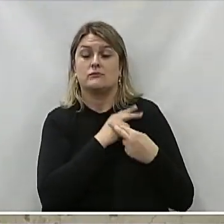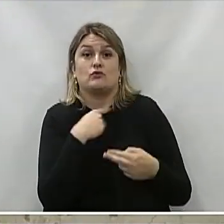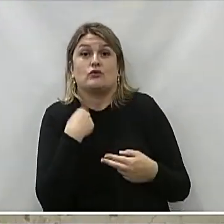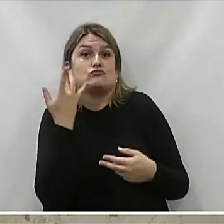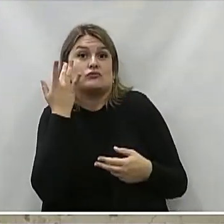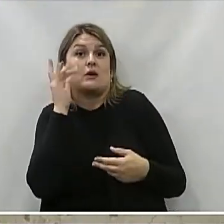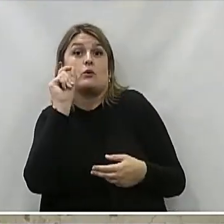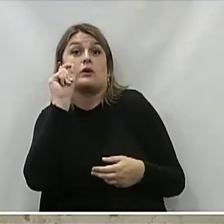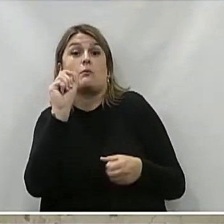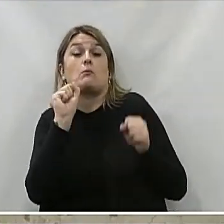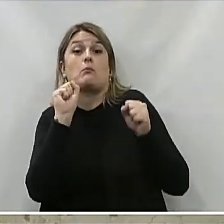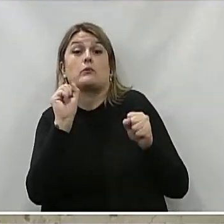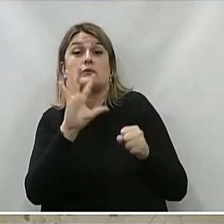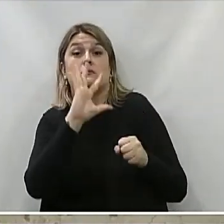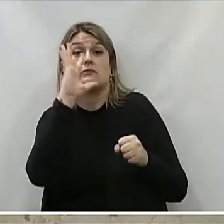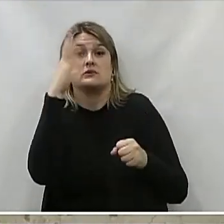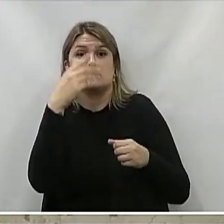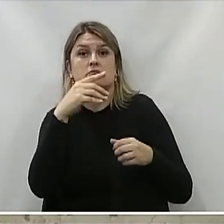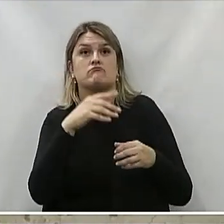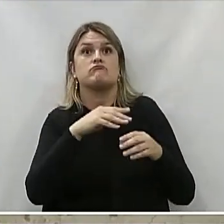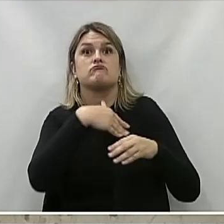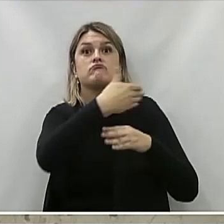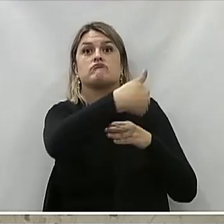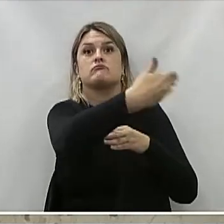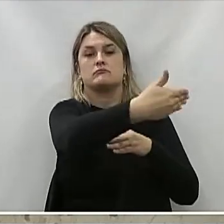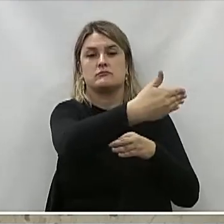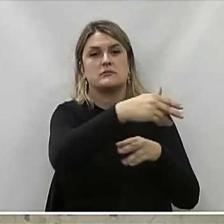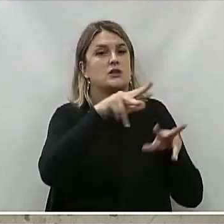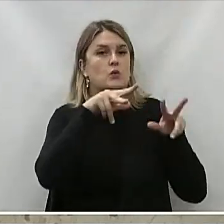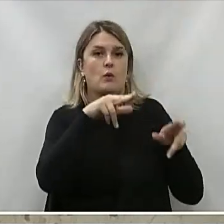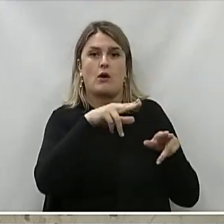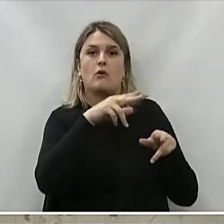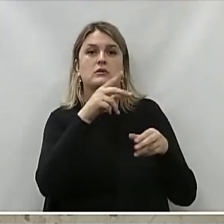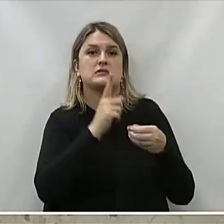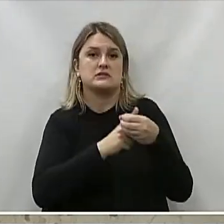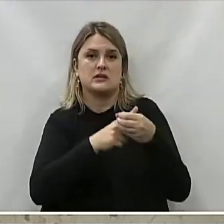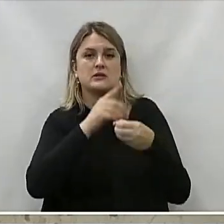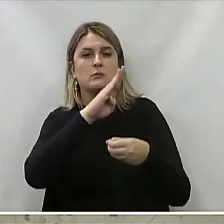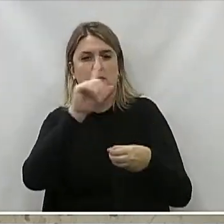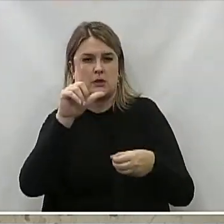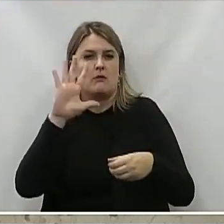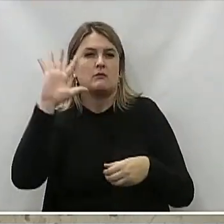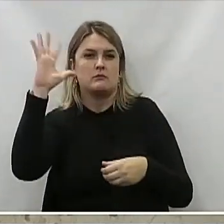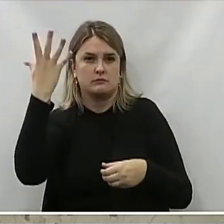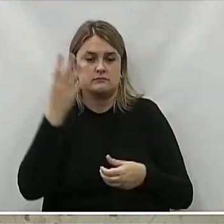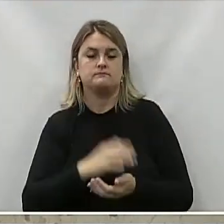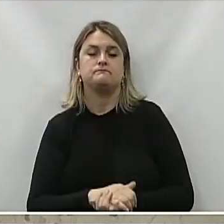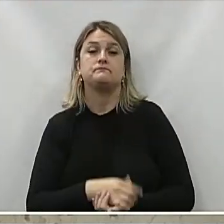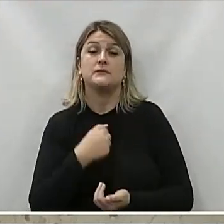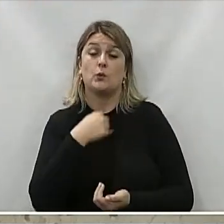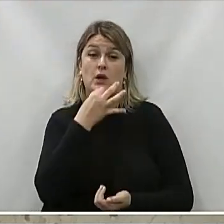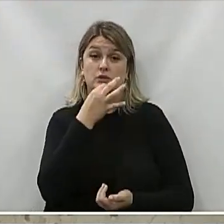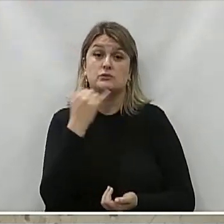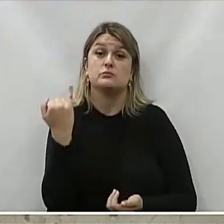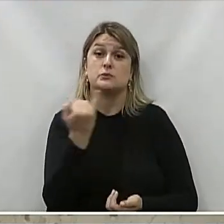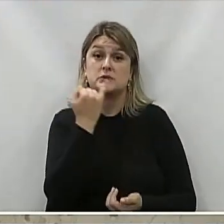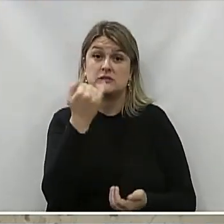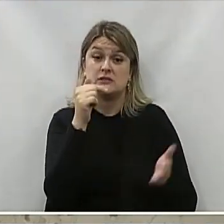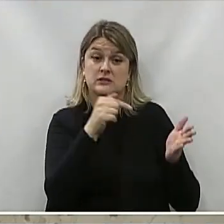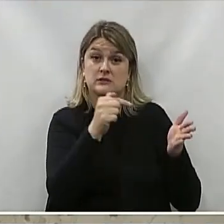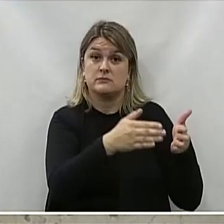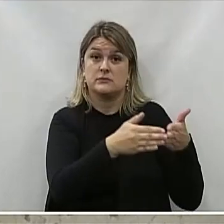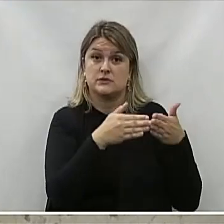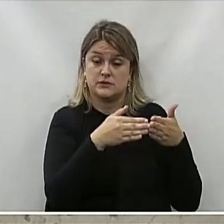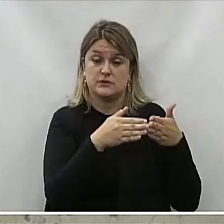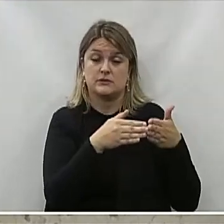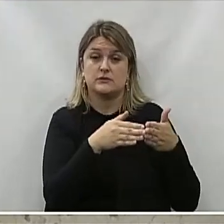sabe O que pode acontecer Do dia para a noite Como aconteceu Na cidade De Blu Penal Então eu acho importante Esse requerimento Mas o